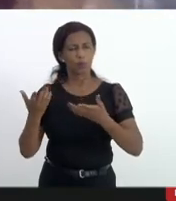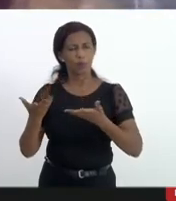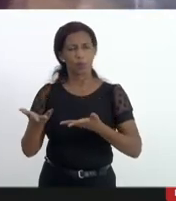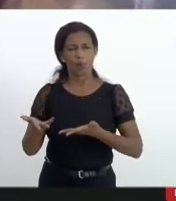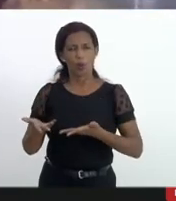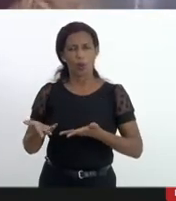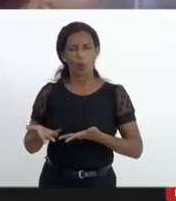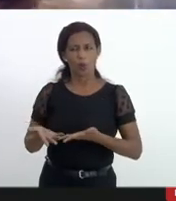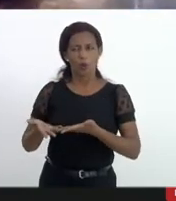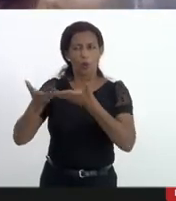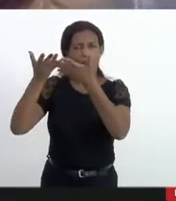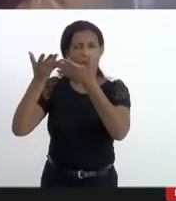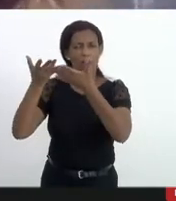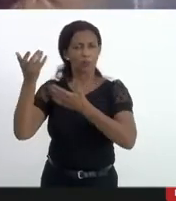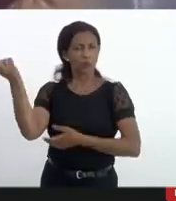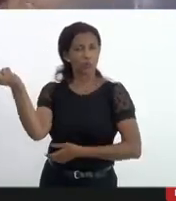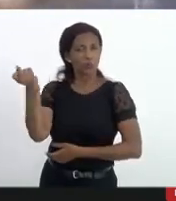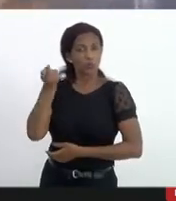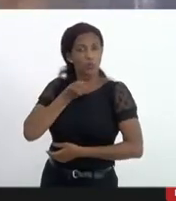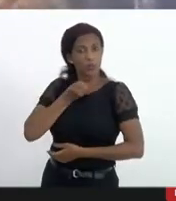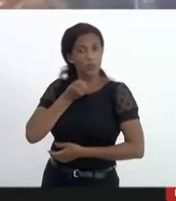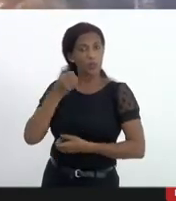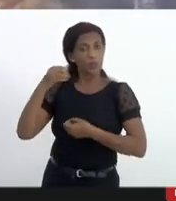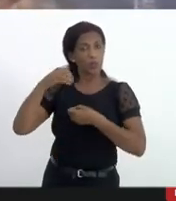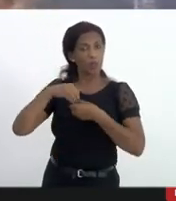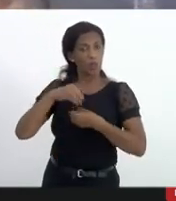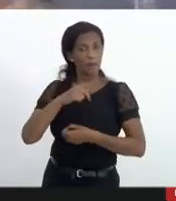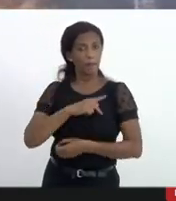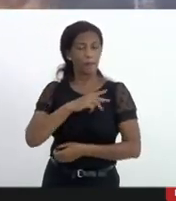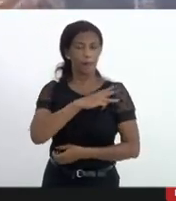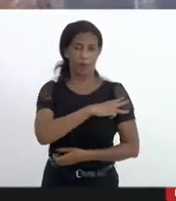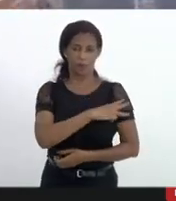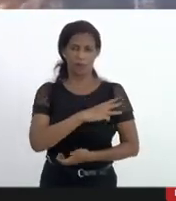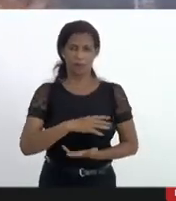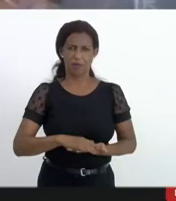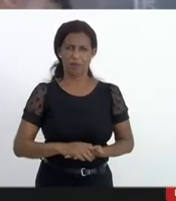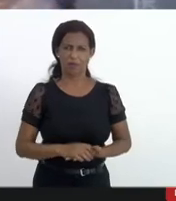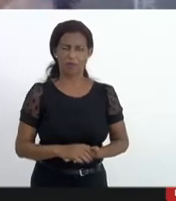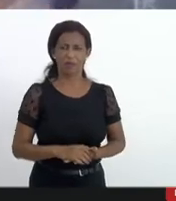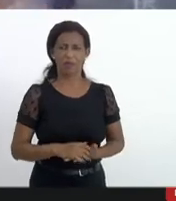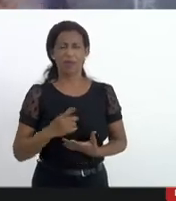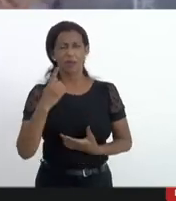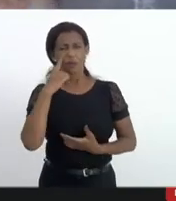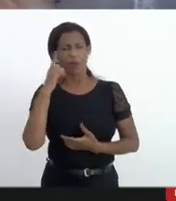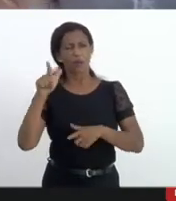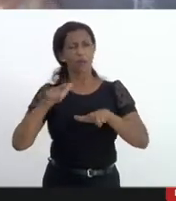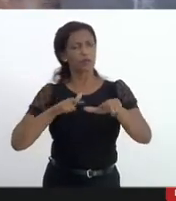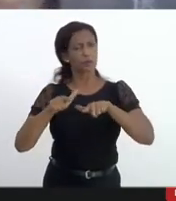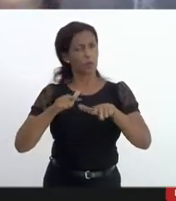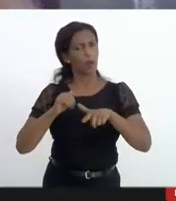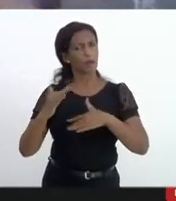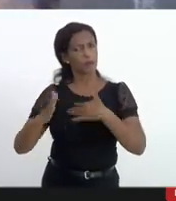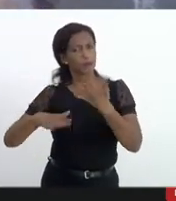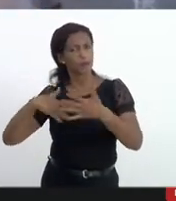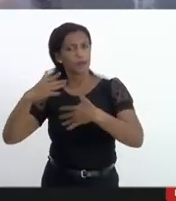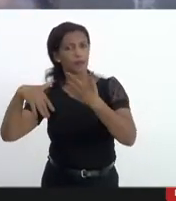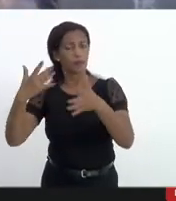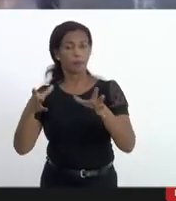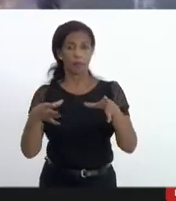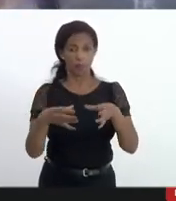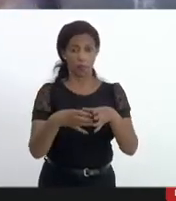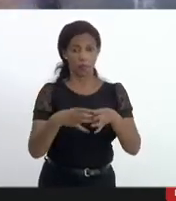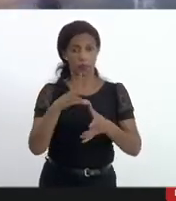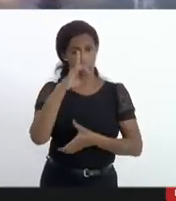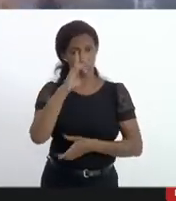bojo da Polícia Militar e aqui devo fazer referência a um trabalho que já vem sendo desempenhado por essa Comissão